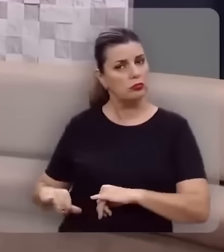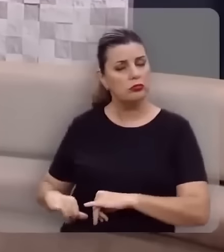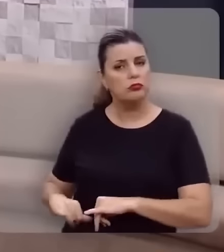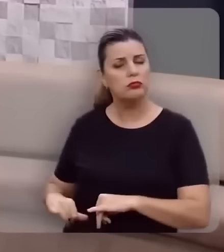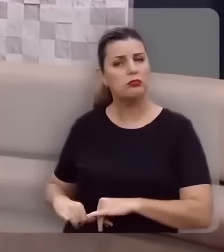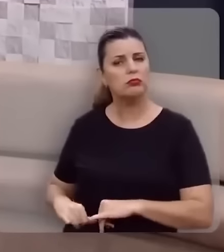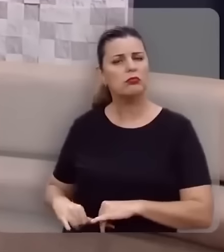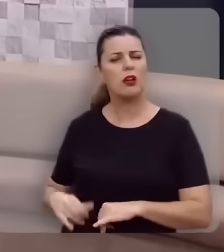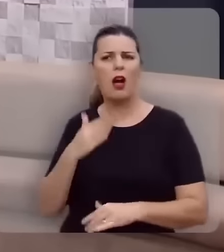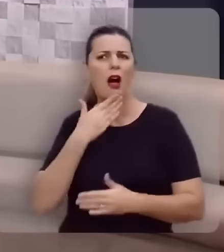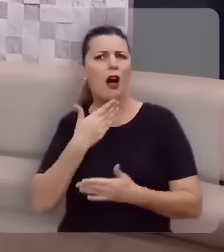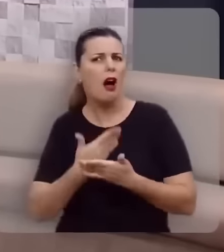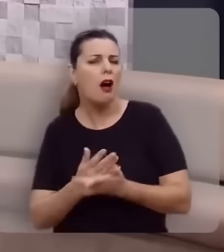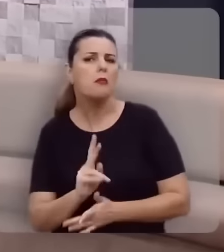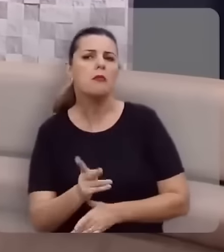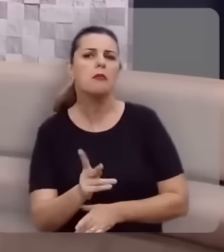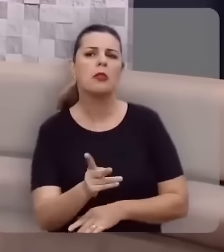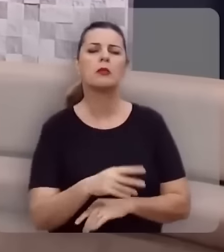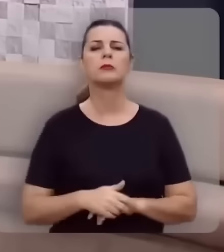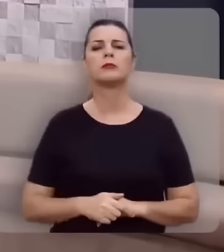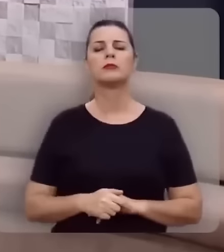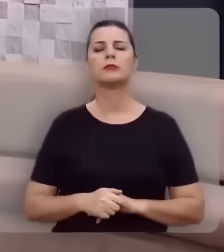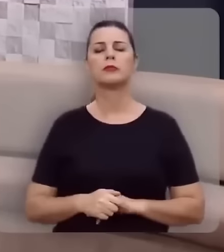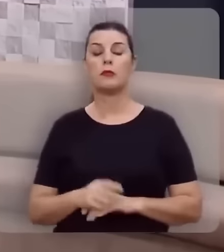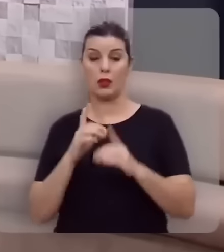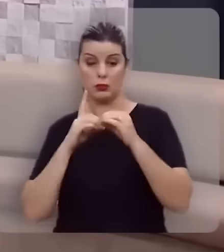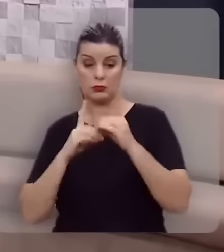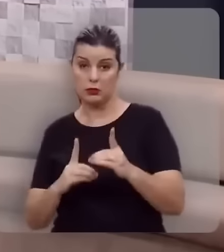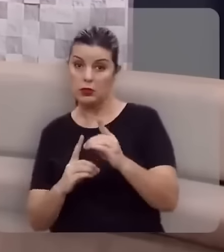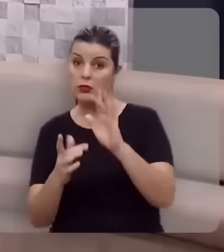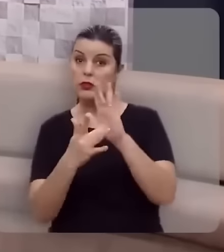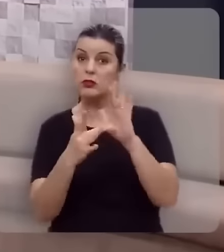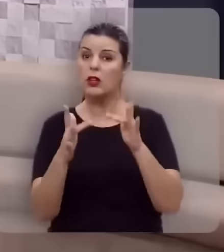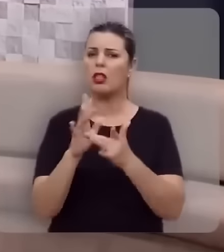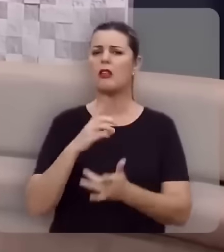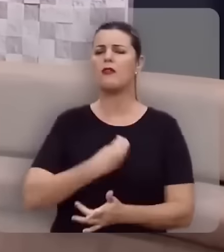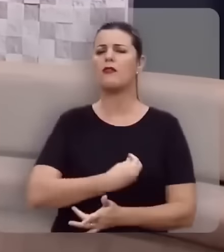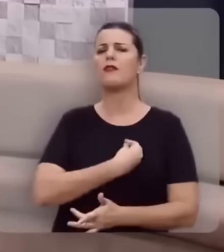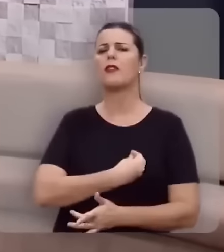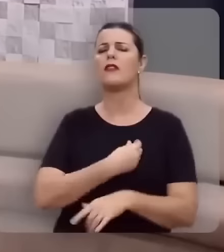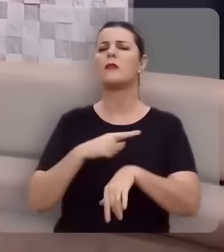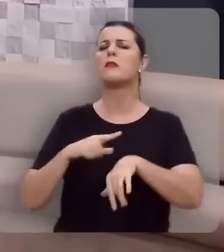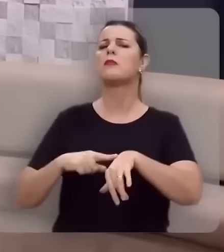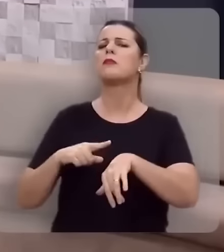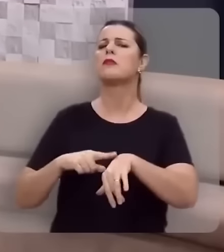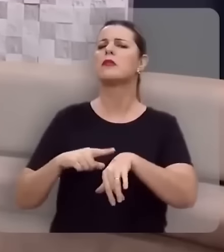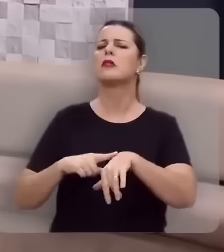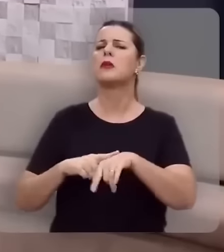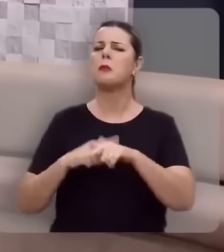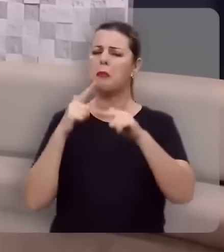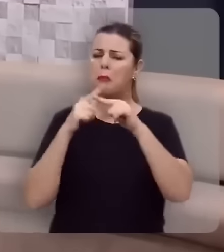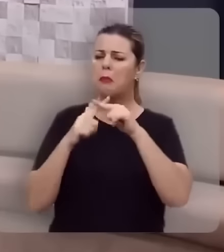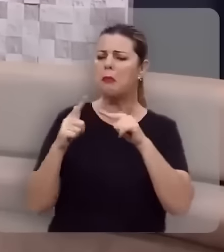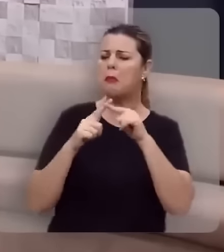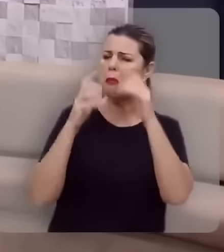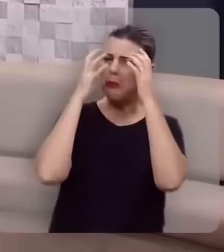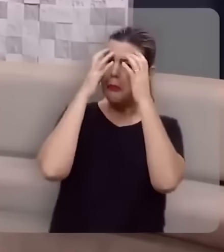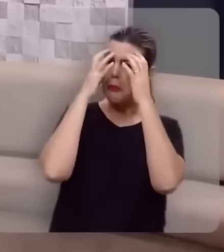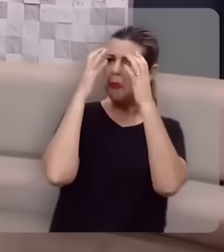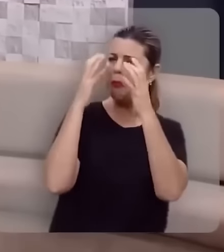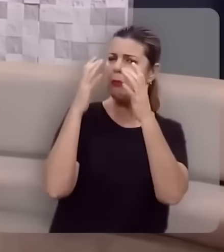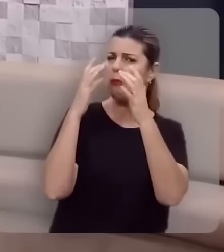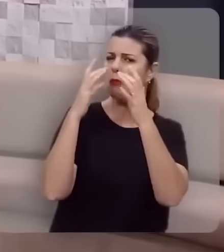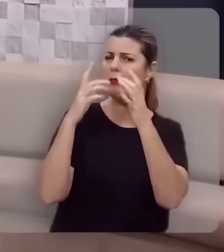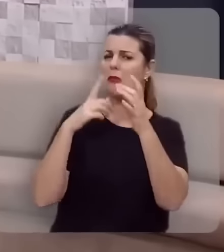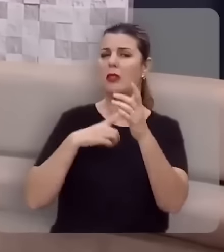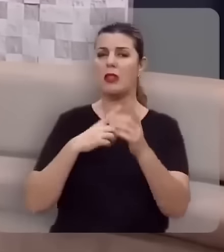de perplexidade. Os discípulos de Jesus estavam vivendo um momento dramático. Eles